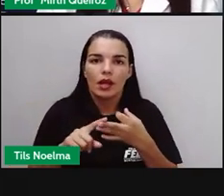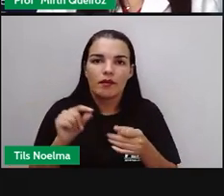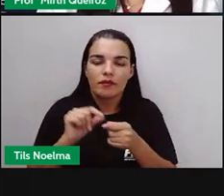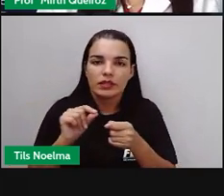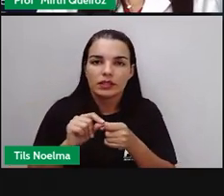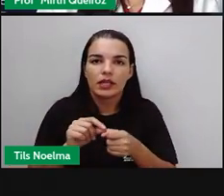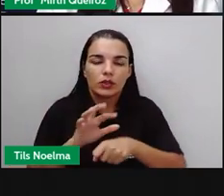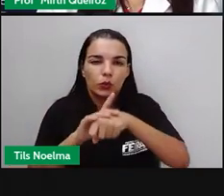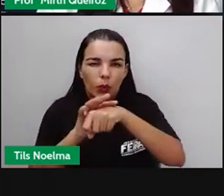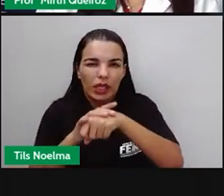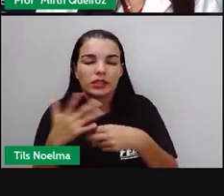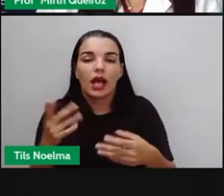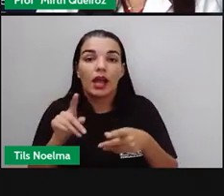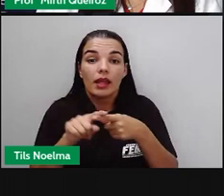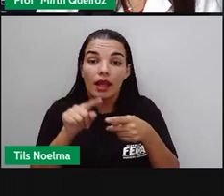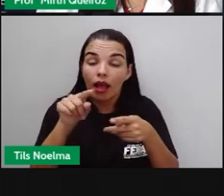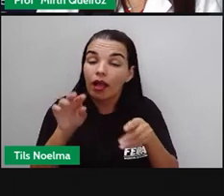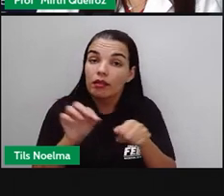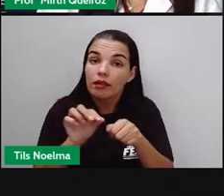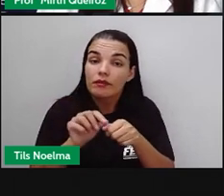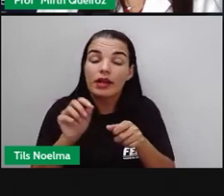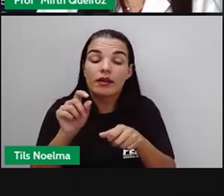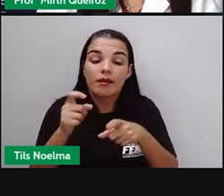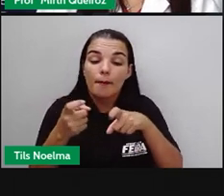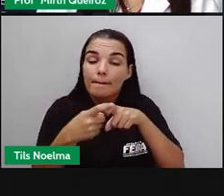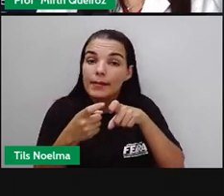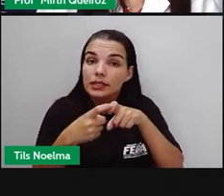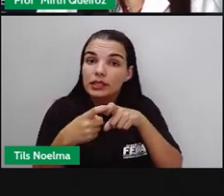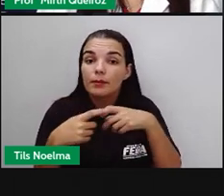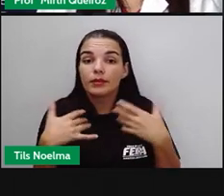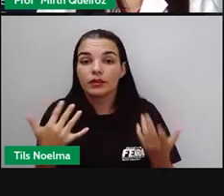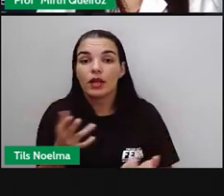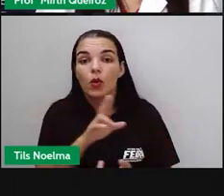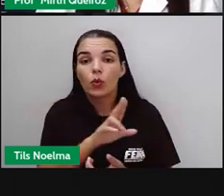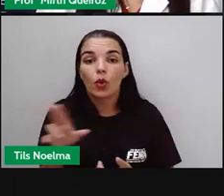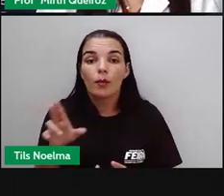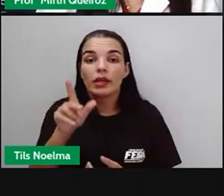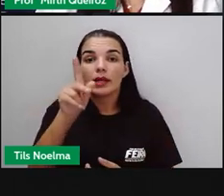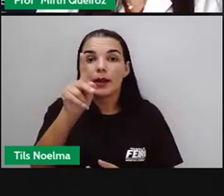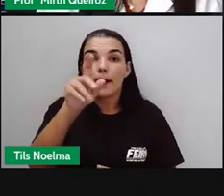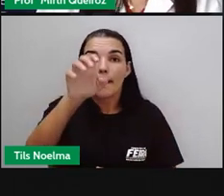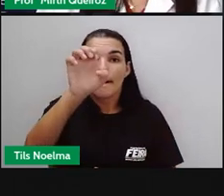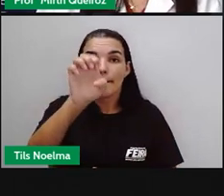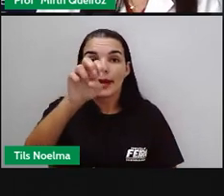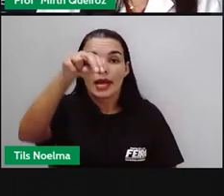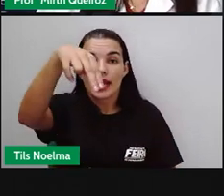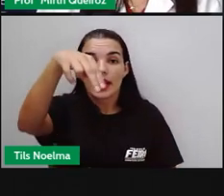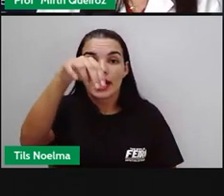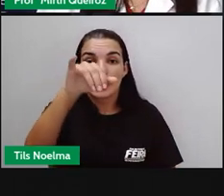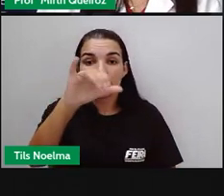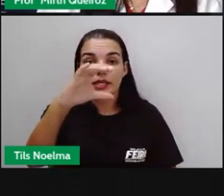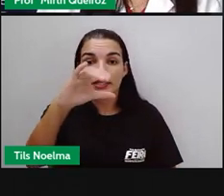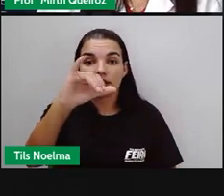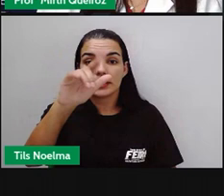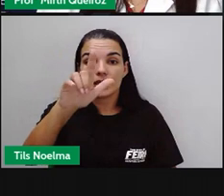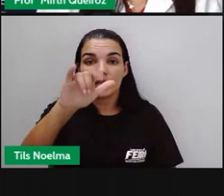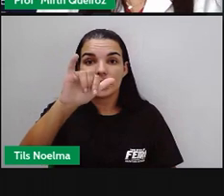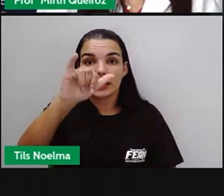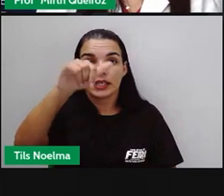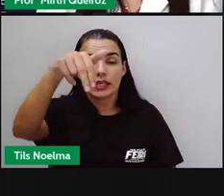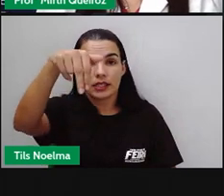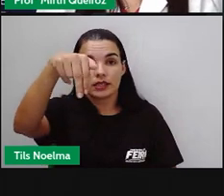utilizados aí para a fabricação de medicamentos, que é o caso do Penicillium, que foi lá em 1920,